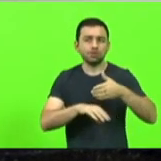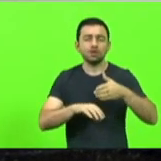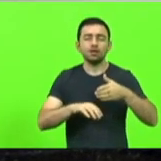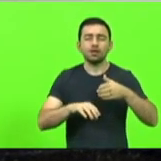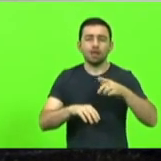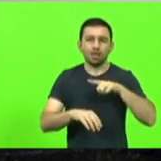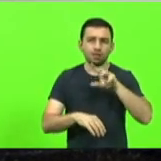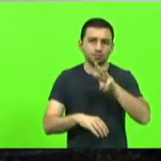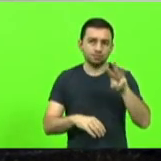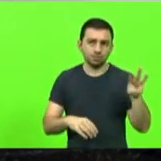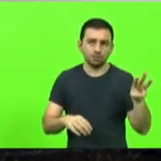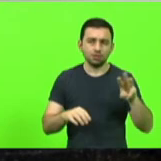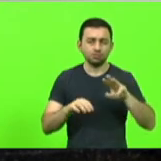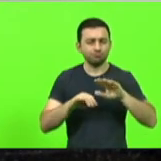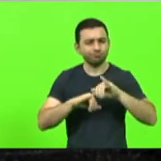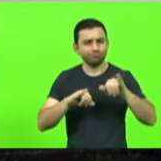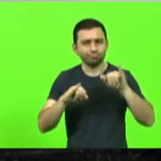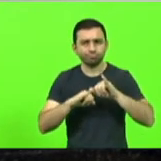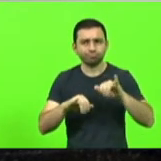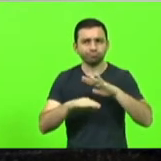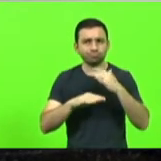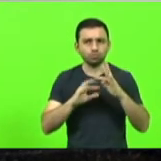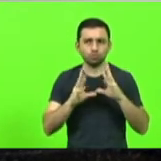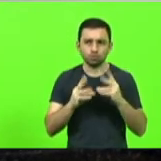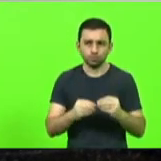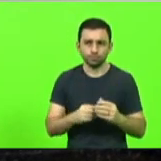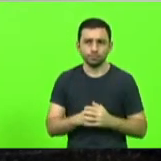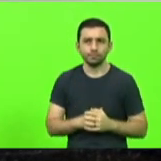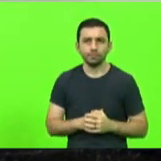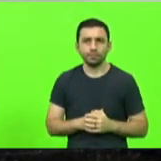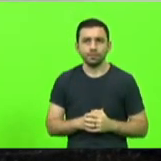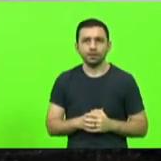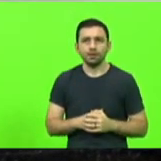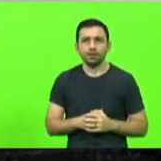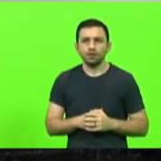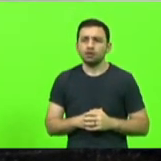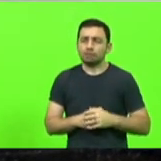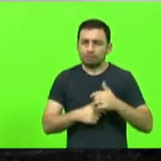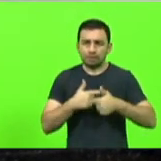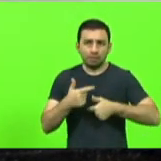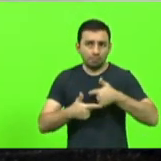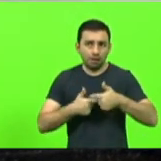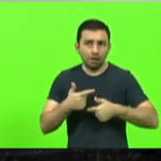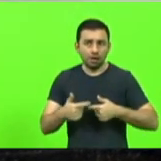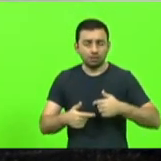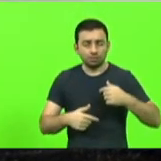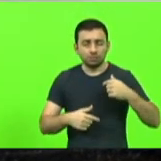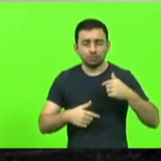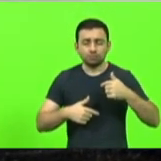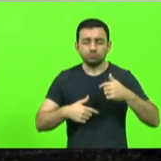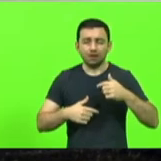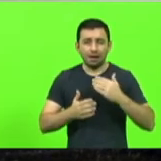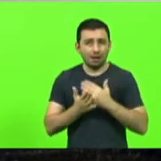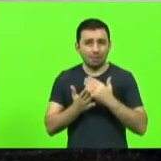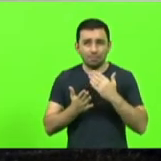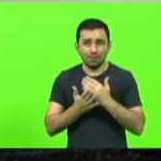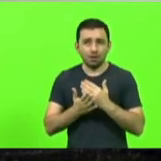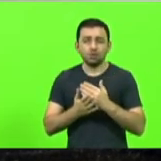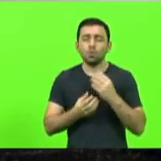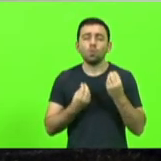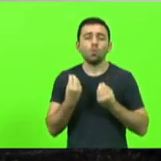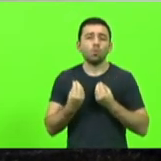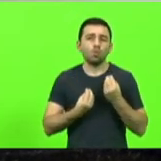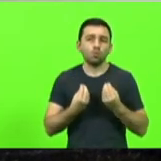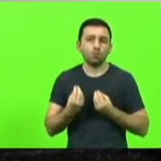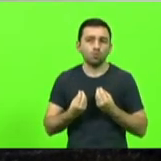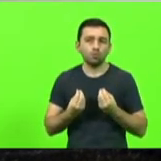da MUC. para realizar todo esse trabalho a MUC ela contou